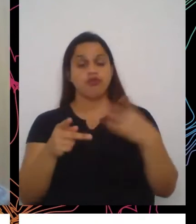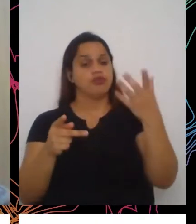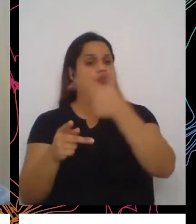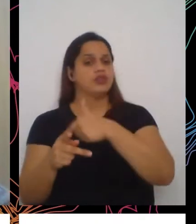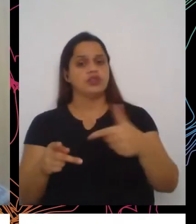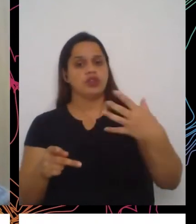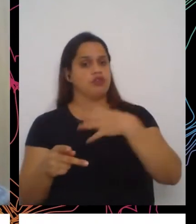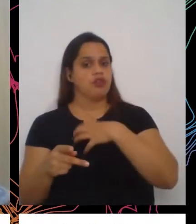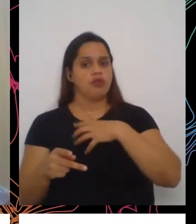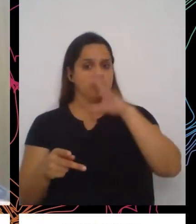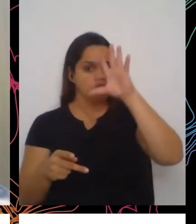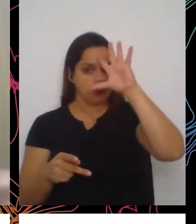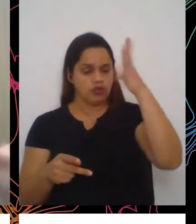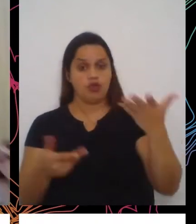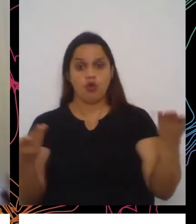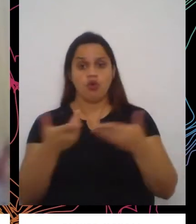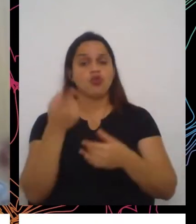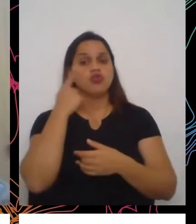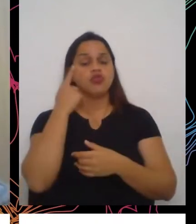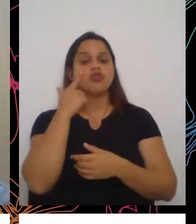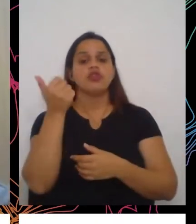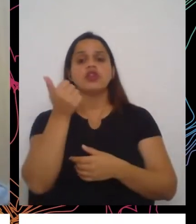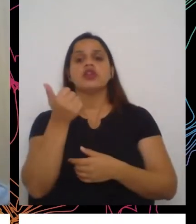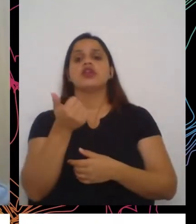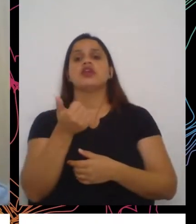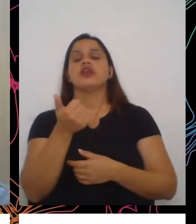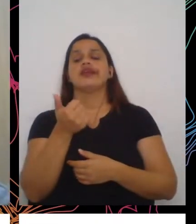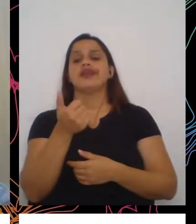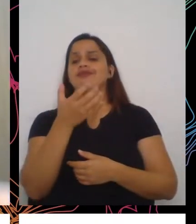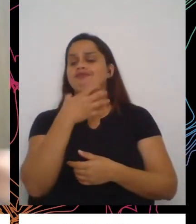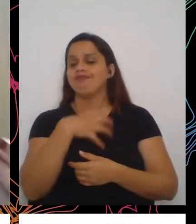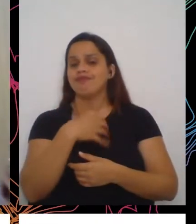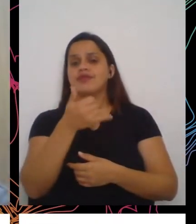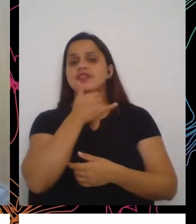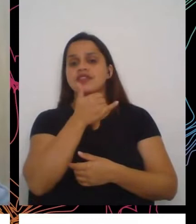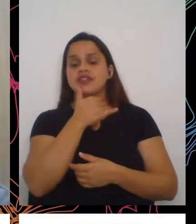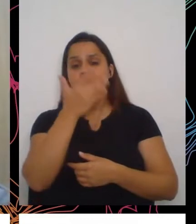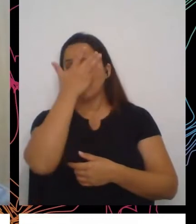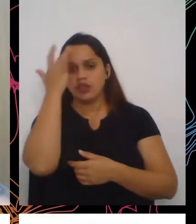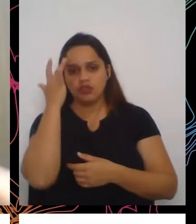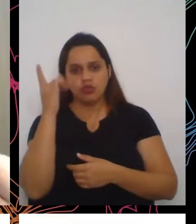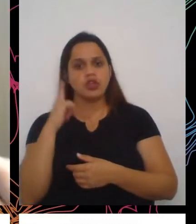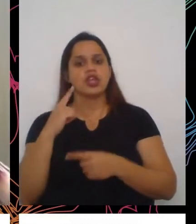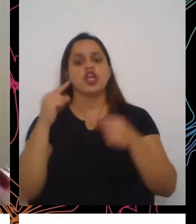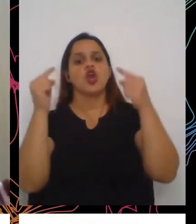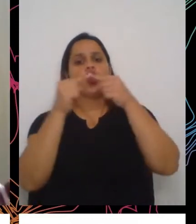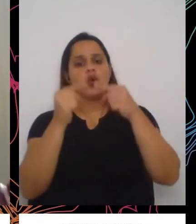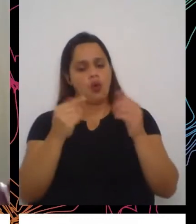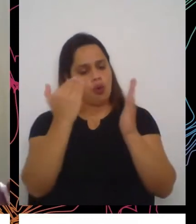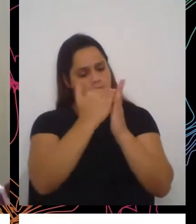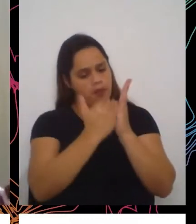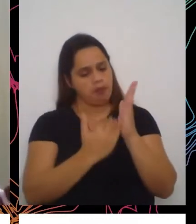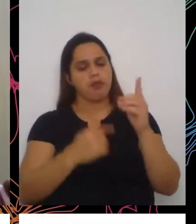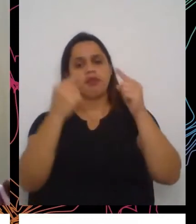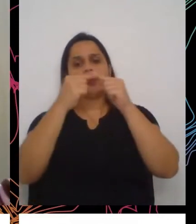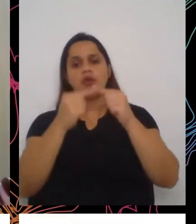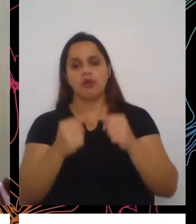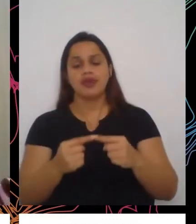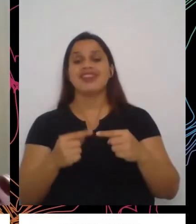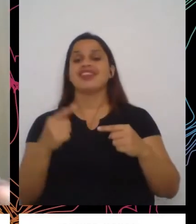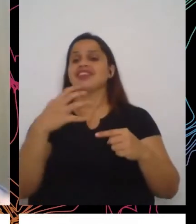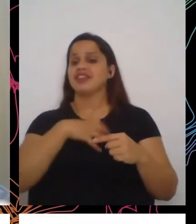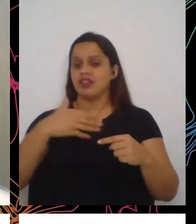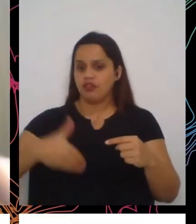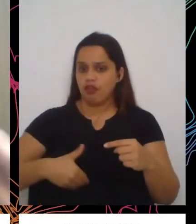hoje eu ouvia muito triste o relato de pessoas que estão nos critérios, que estão passando fome, que não conseguem acessar o